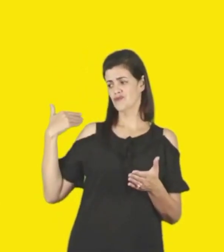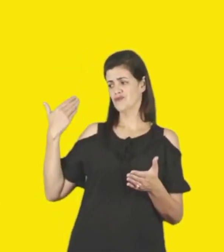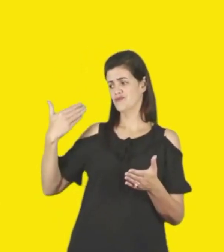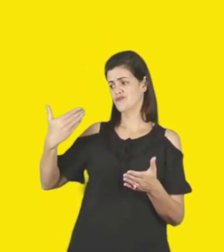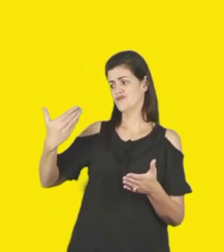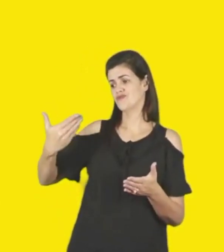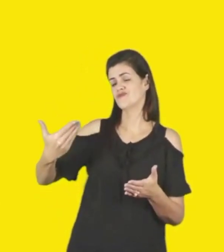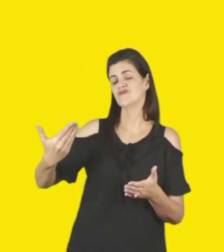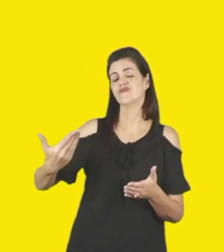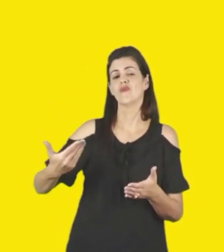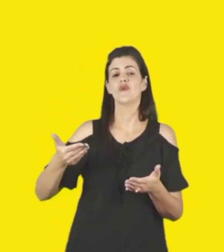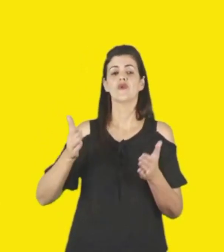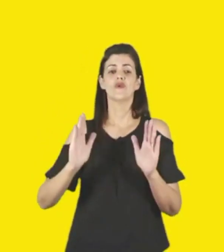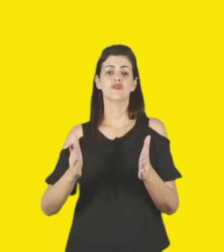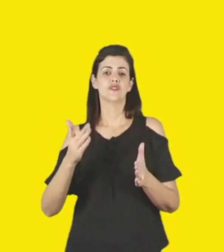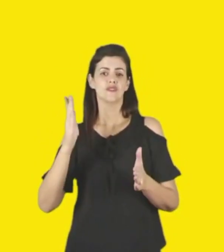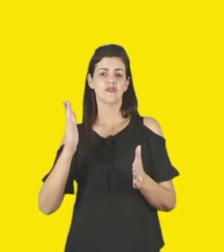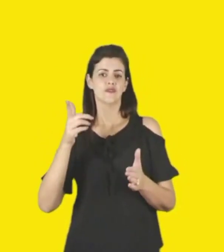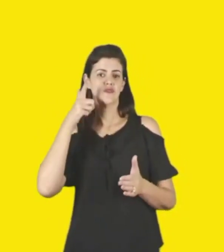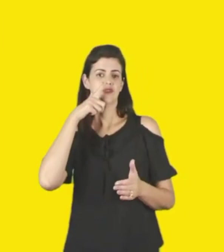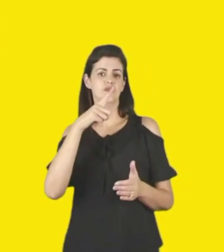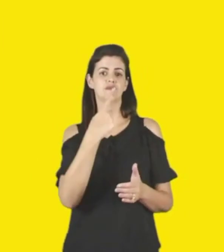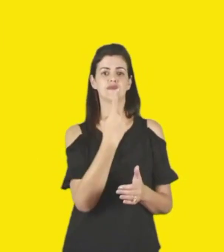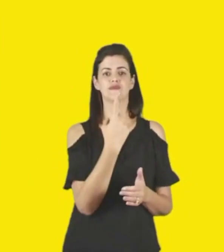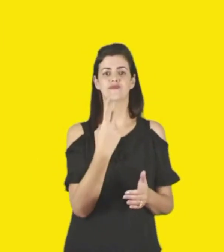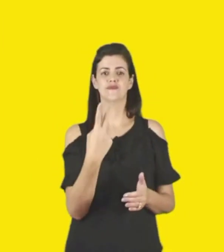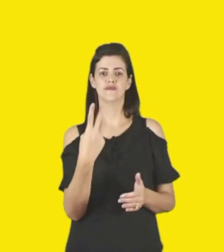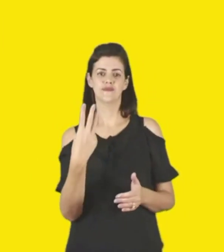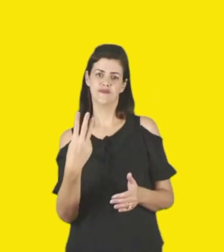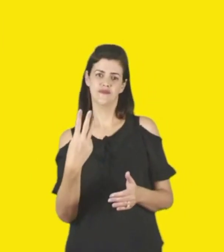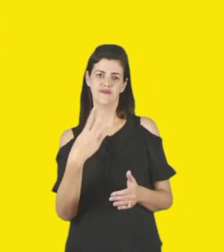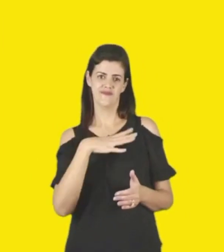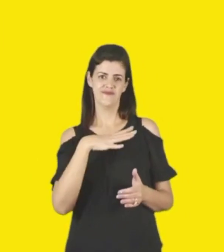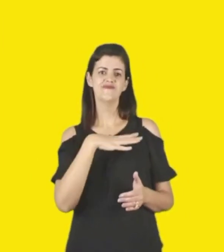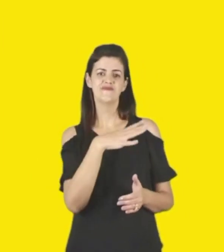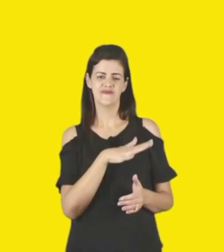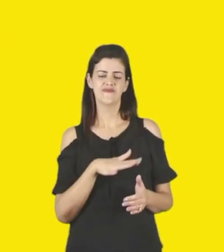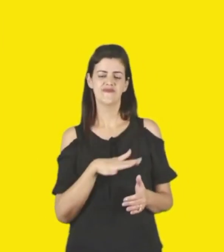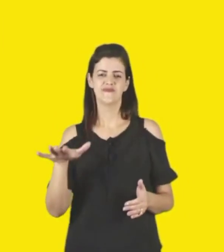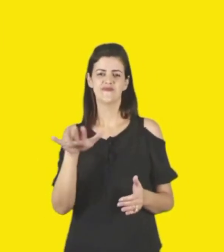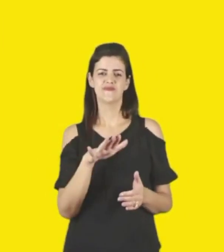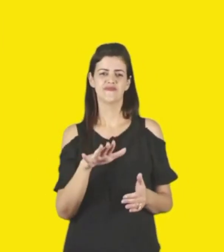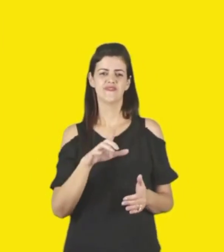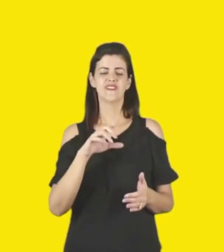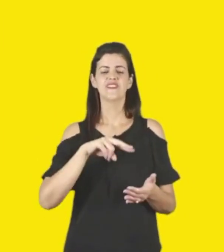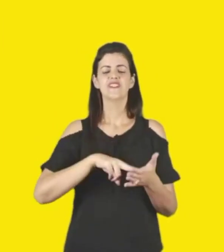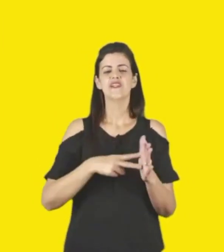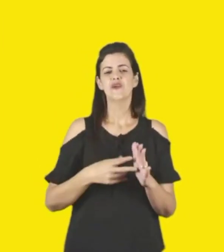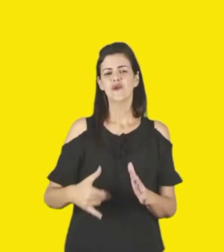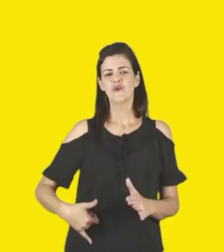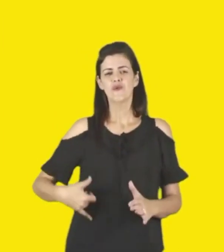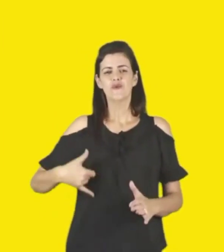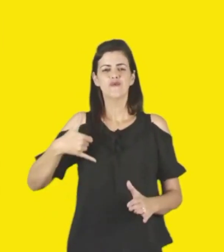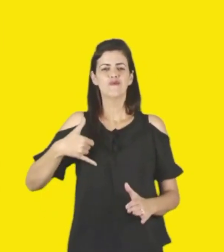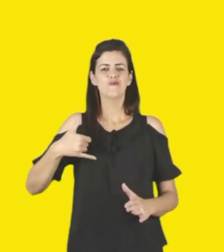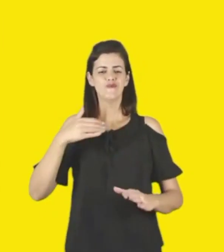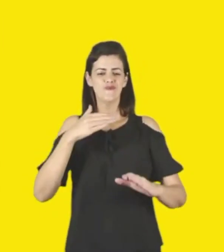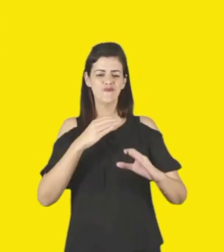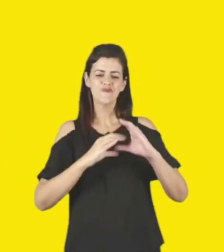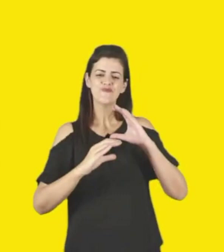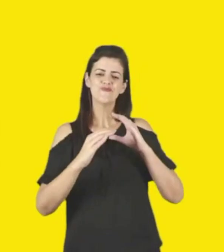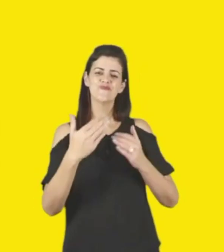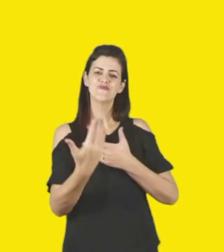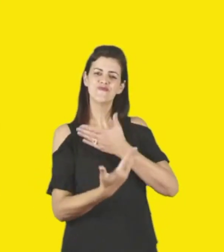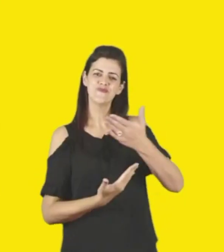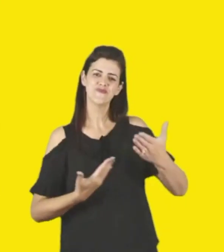123, então é um orgulho falarmos, né, de 123 cidades